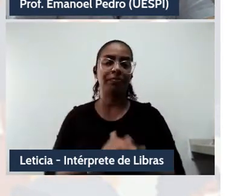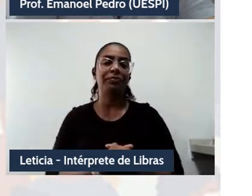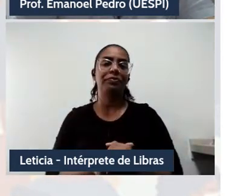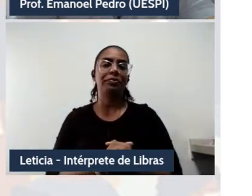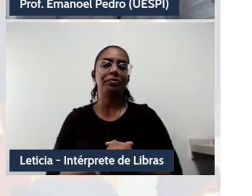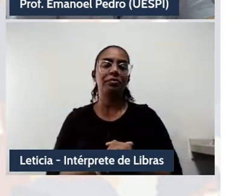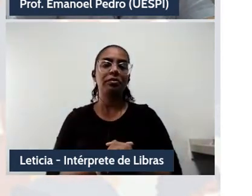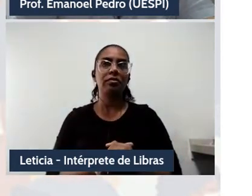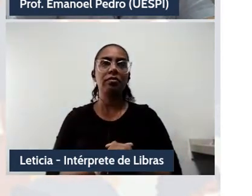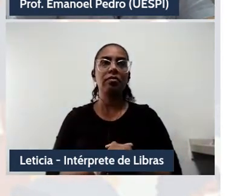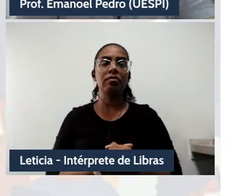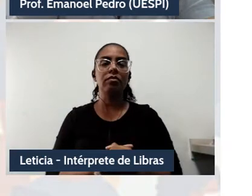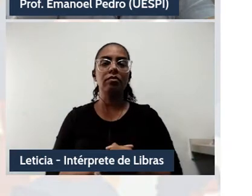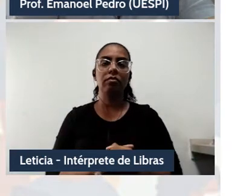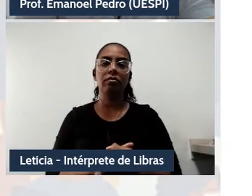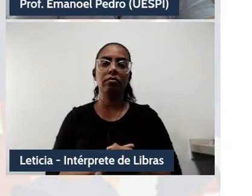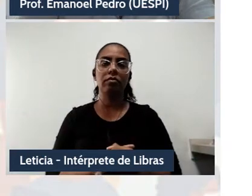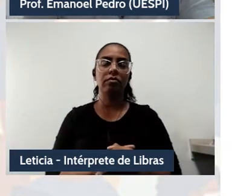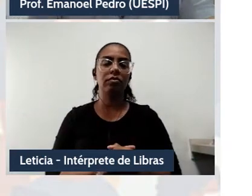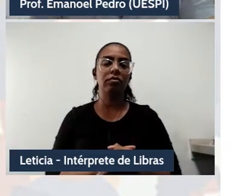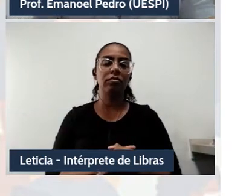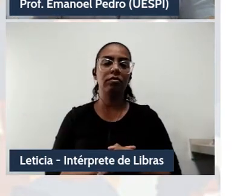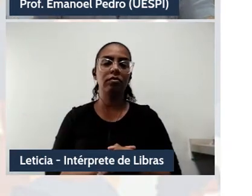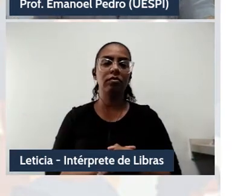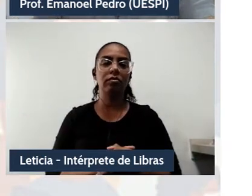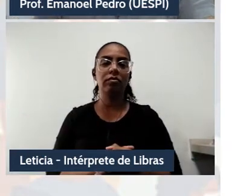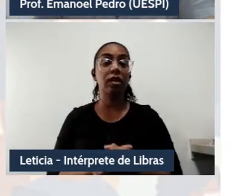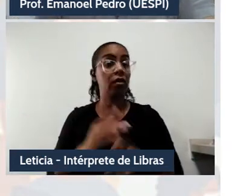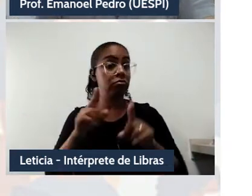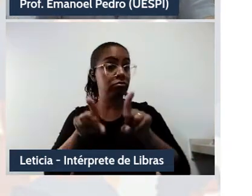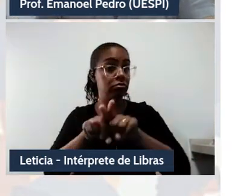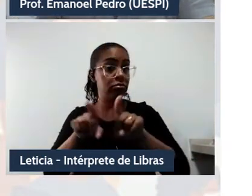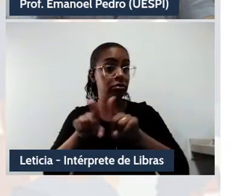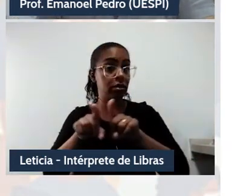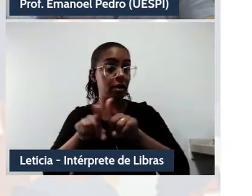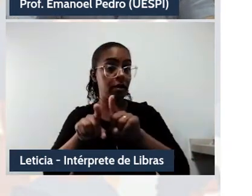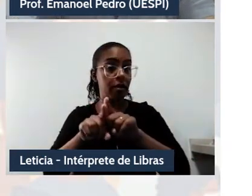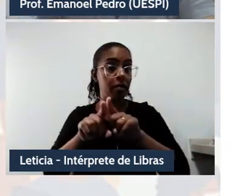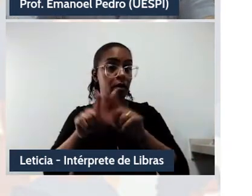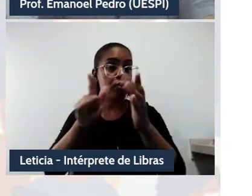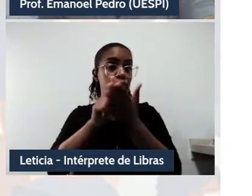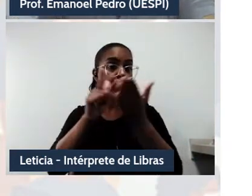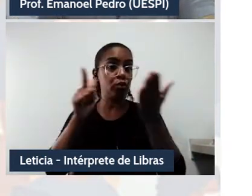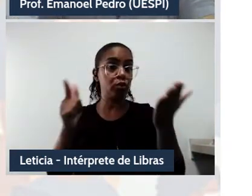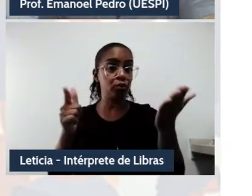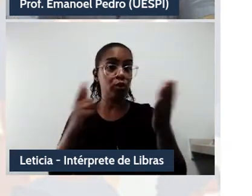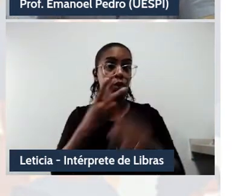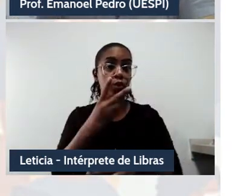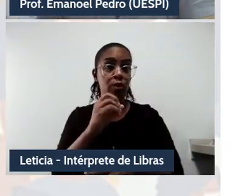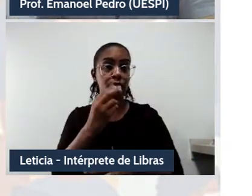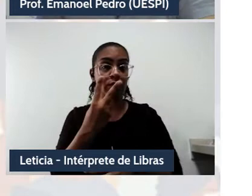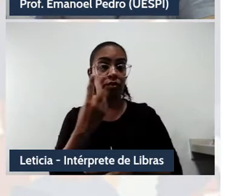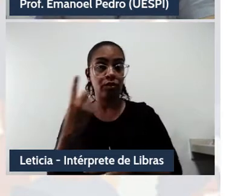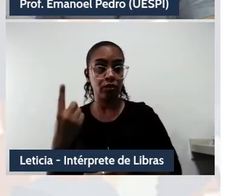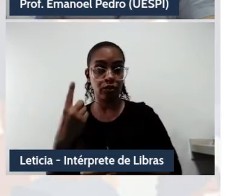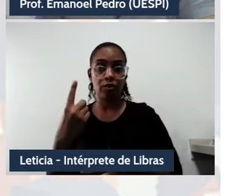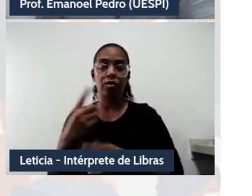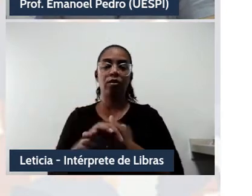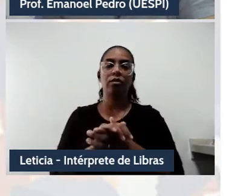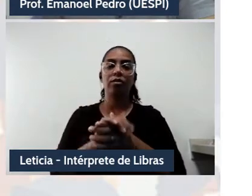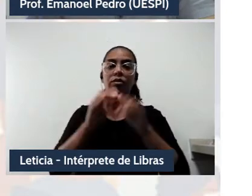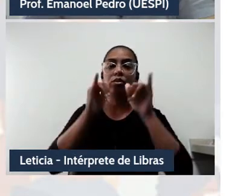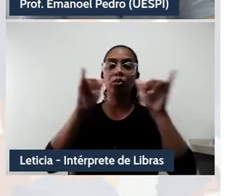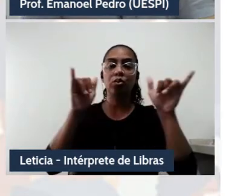Foster e de Deleuze, em entrevista ao jornal é o país em 2021, o ex-ministro das Finanças grego